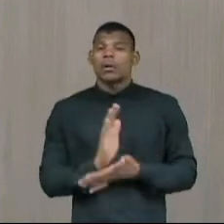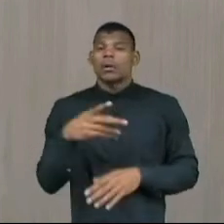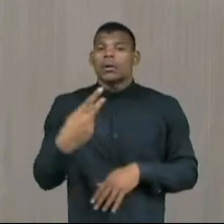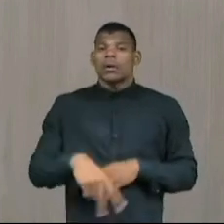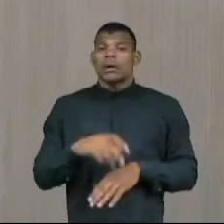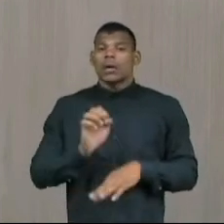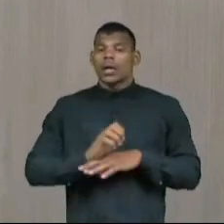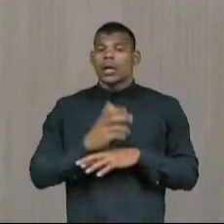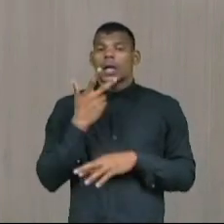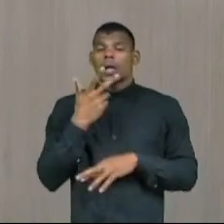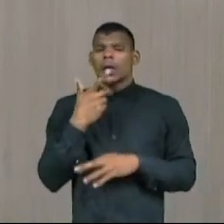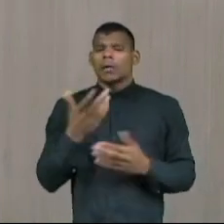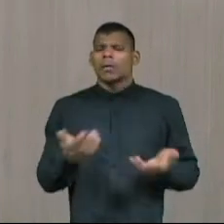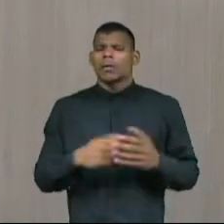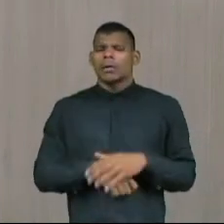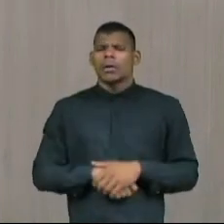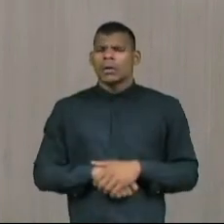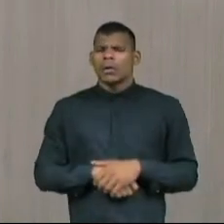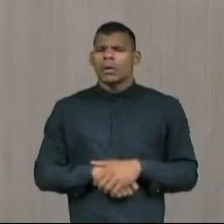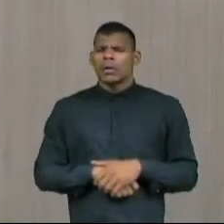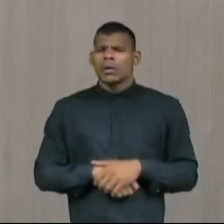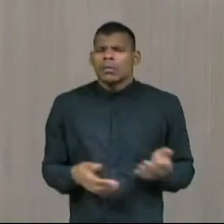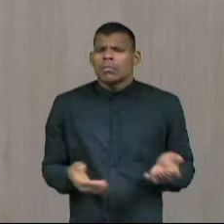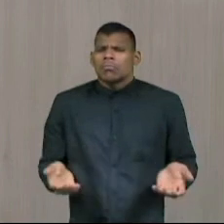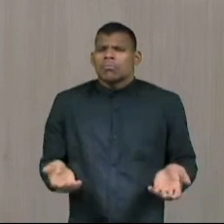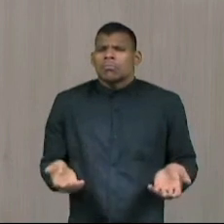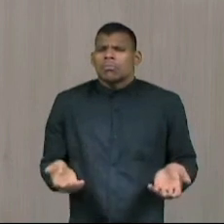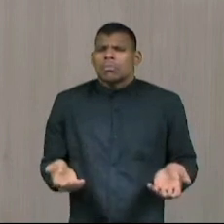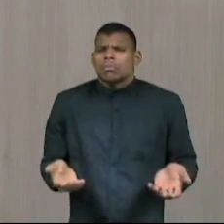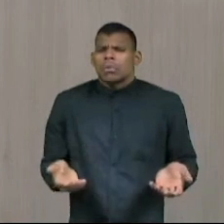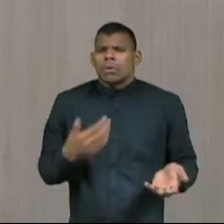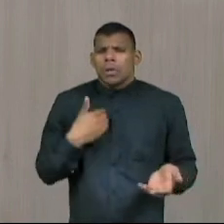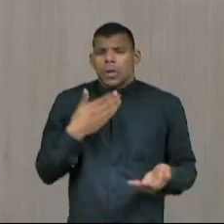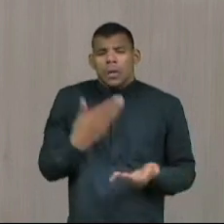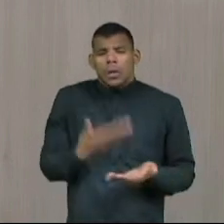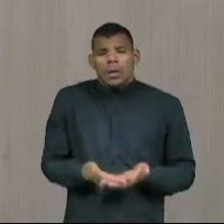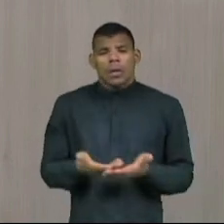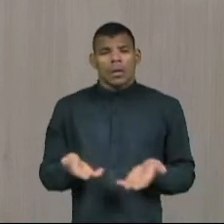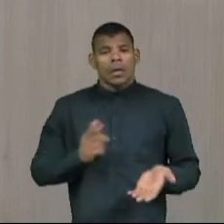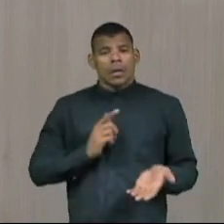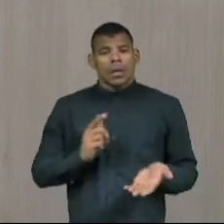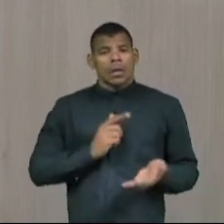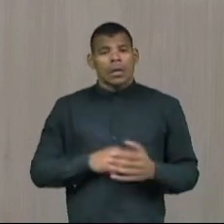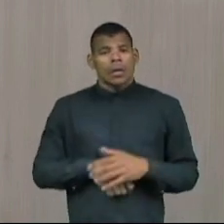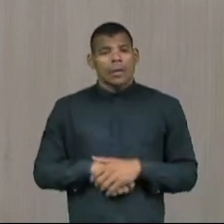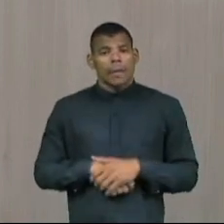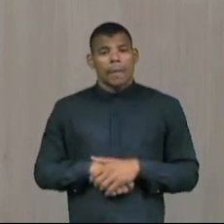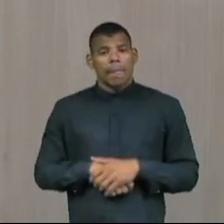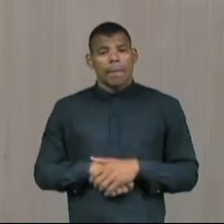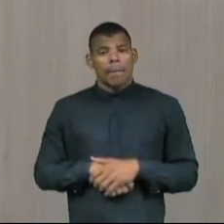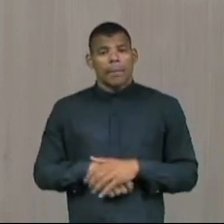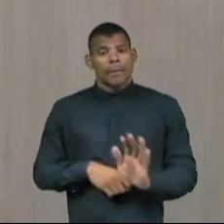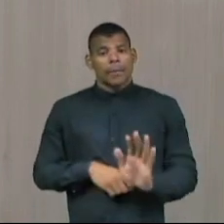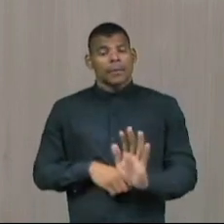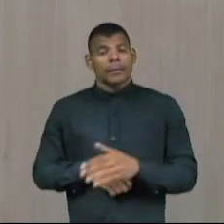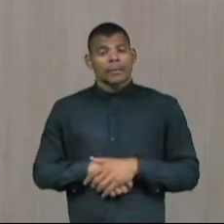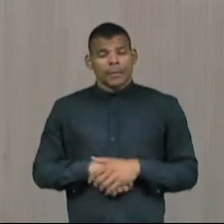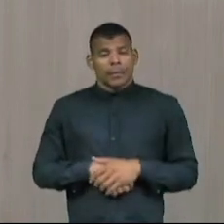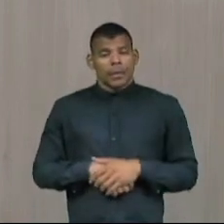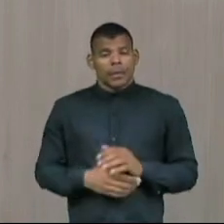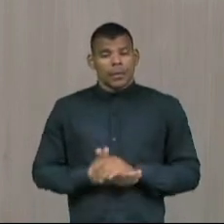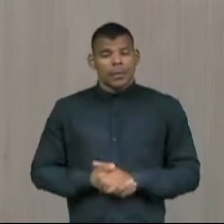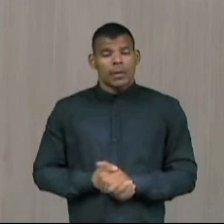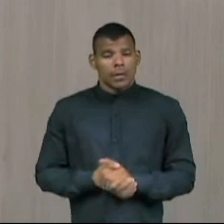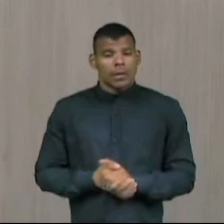Não é um negócio assim inimaginável, eu fico impressionado, é como é que um governo que